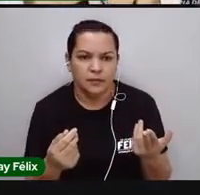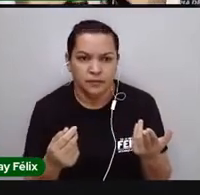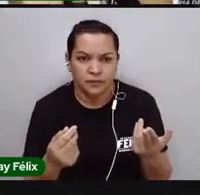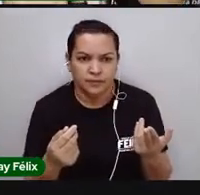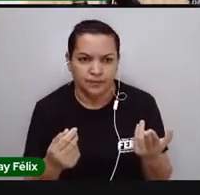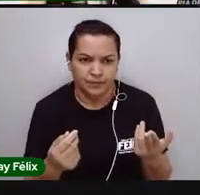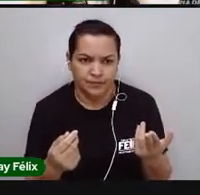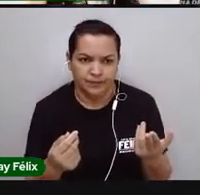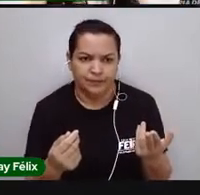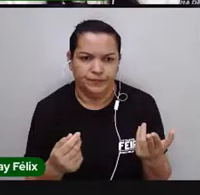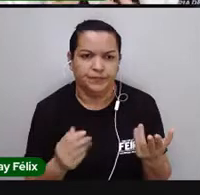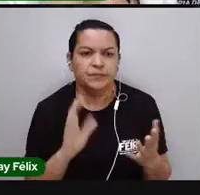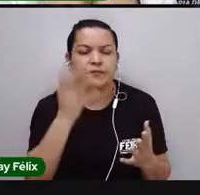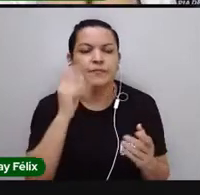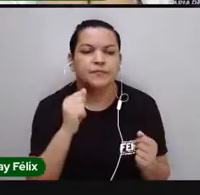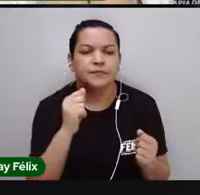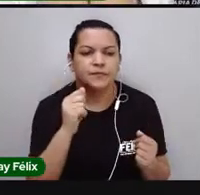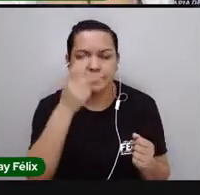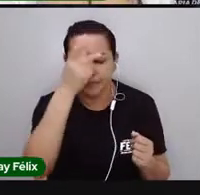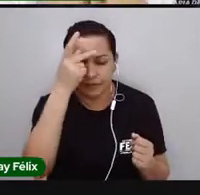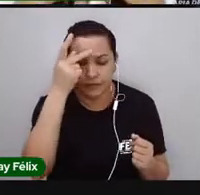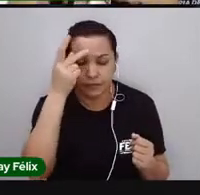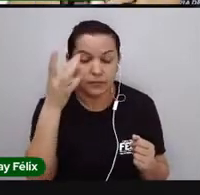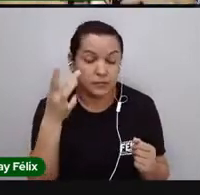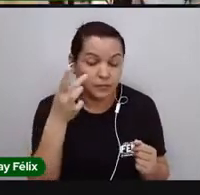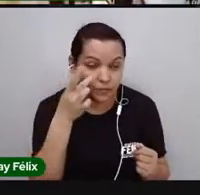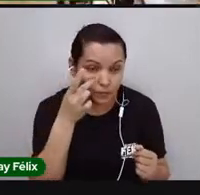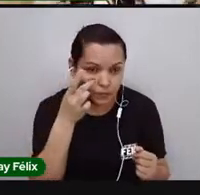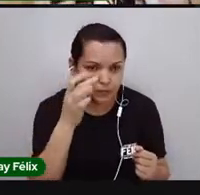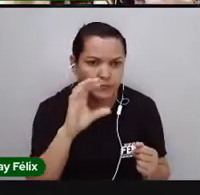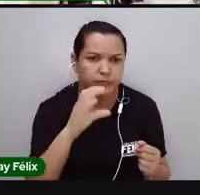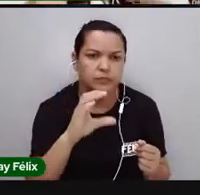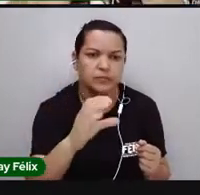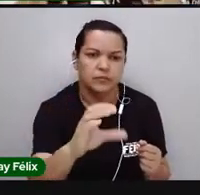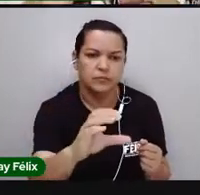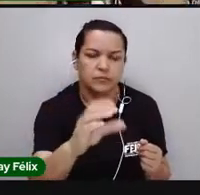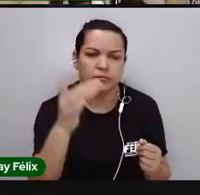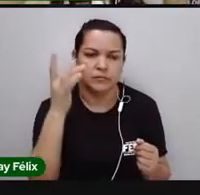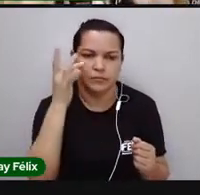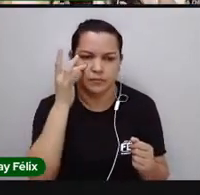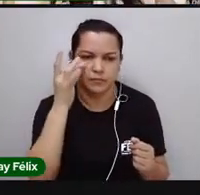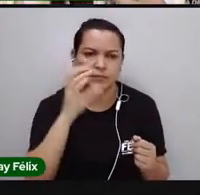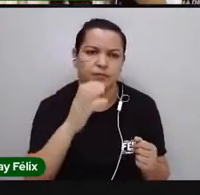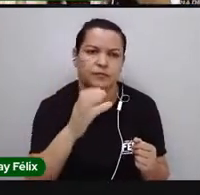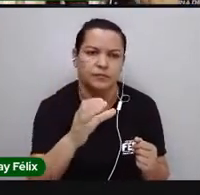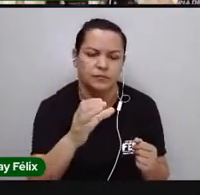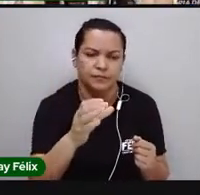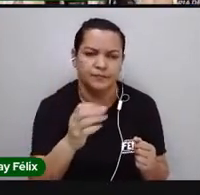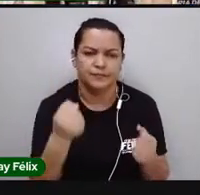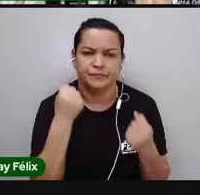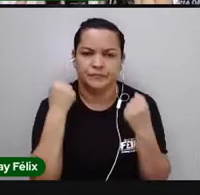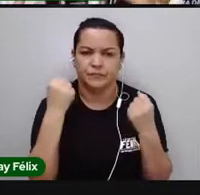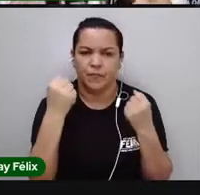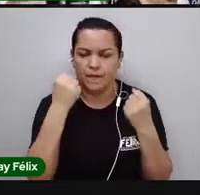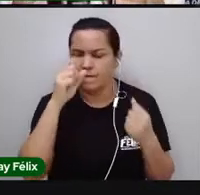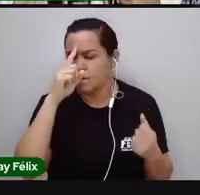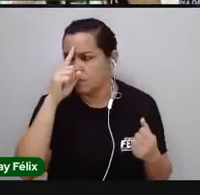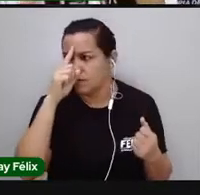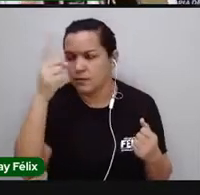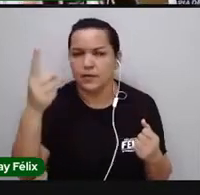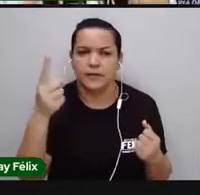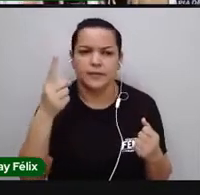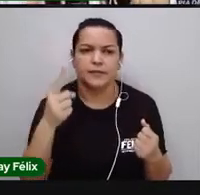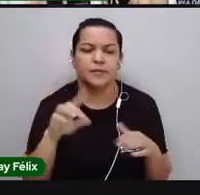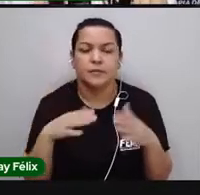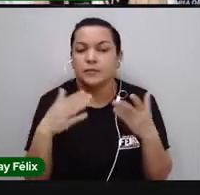respaldo científico, respaldo, isso vai dando uma força para aquela ideia. E aí,